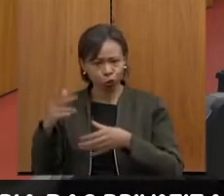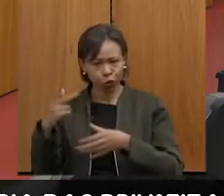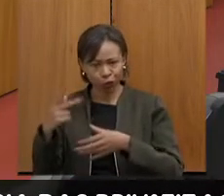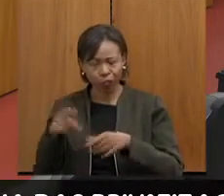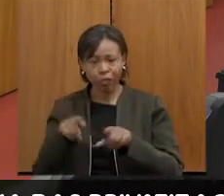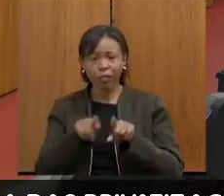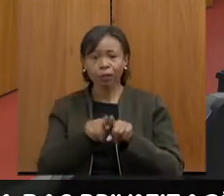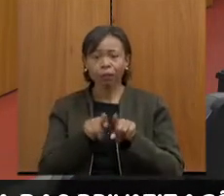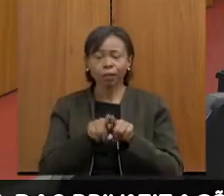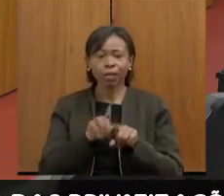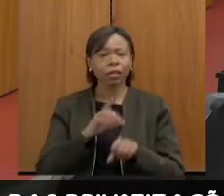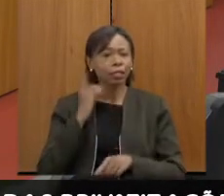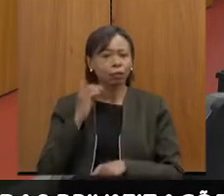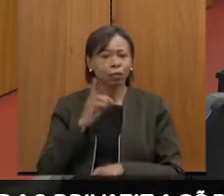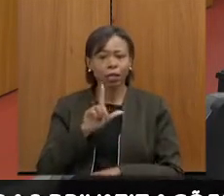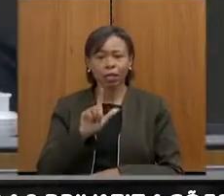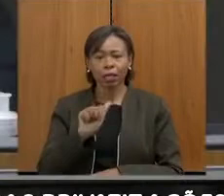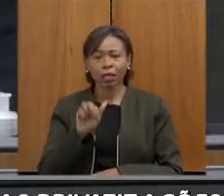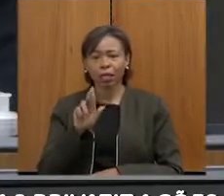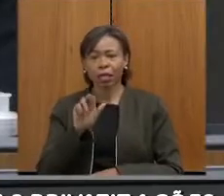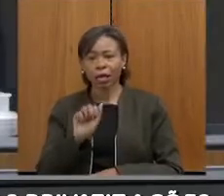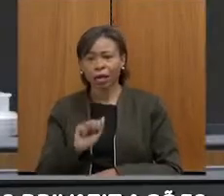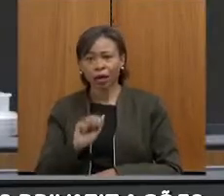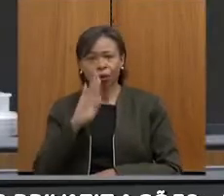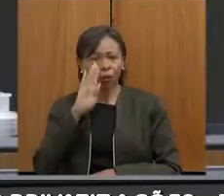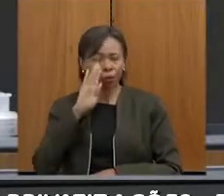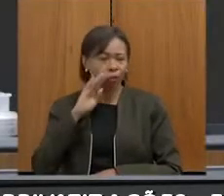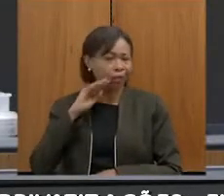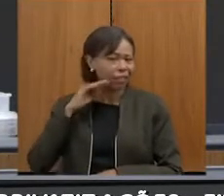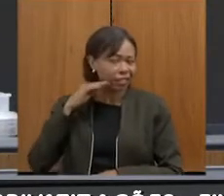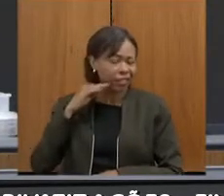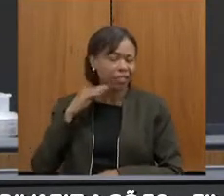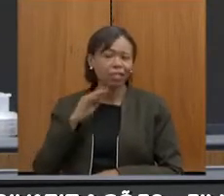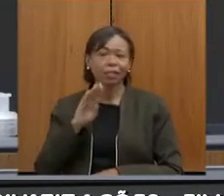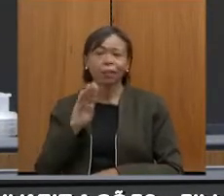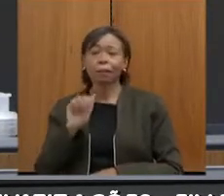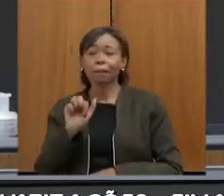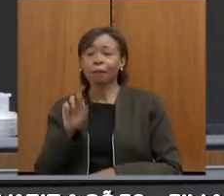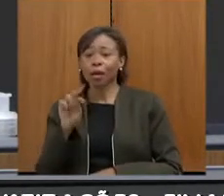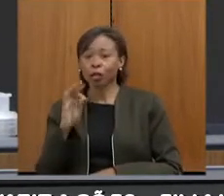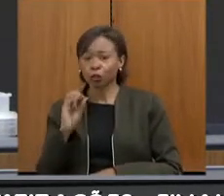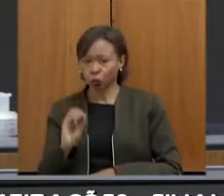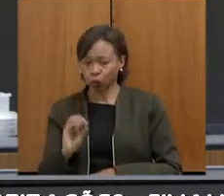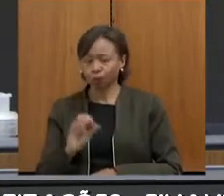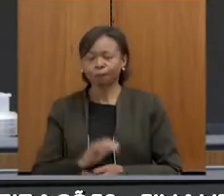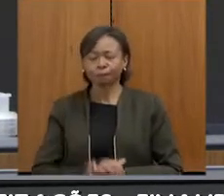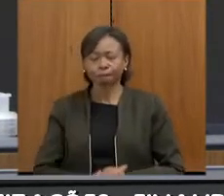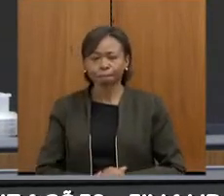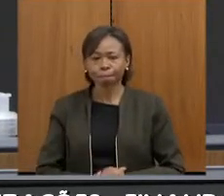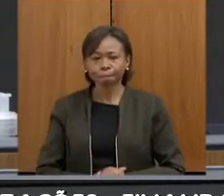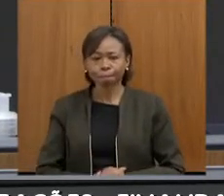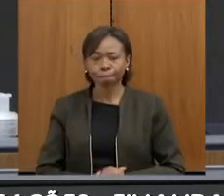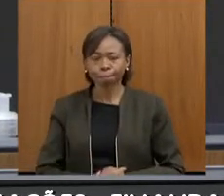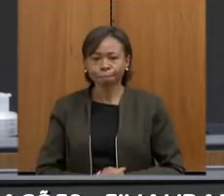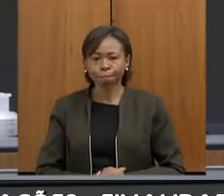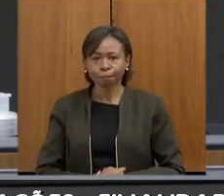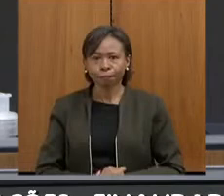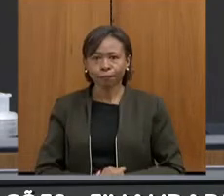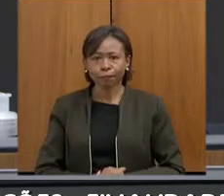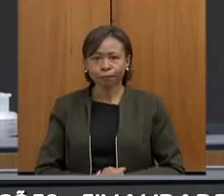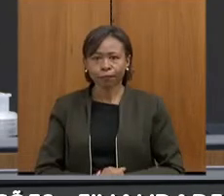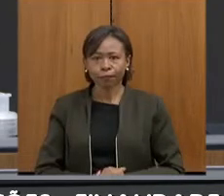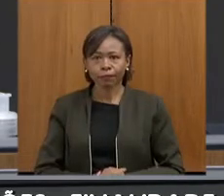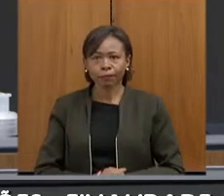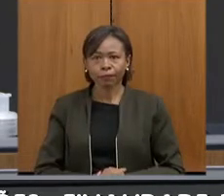Laura, deputada Beatriz, o Bartô que está presidindo. Bem, secretário, eu vou me ater aqui a